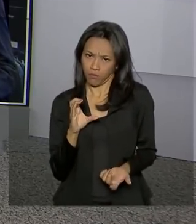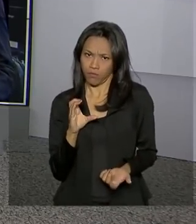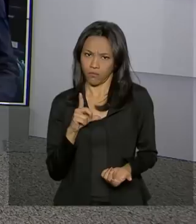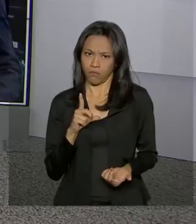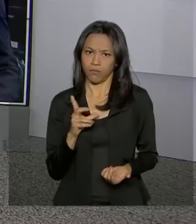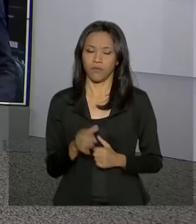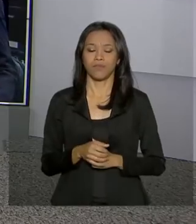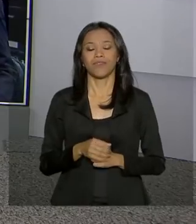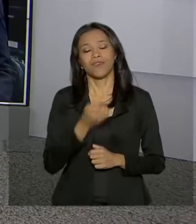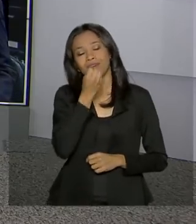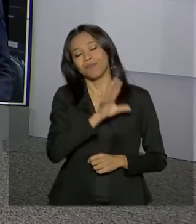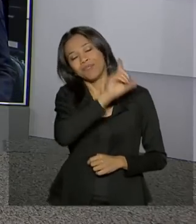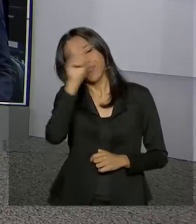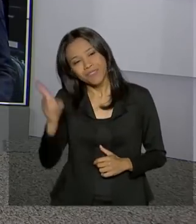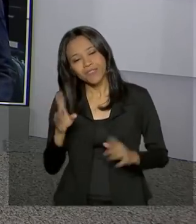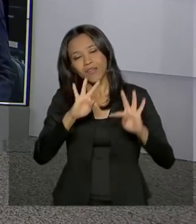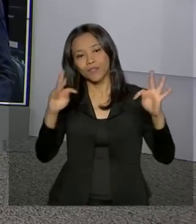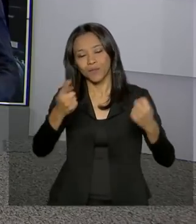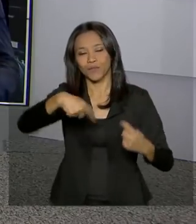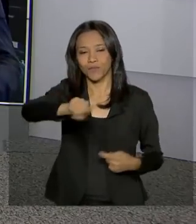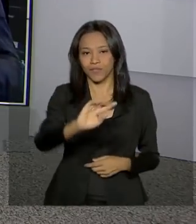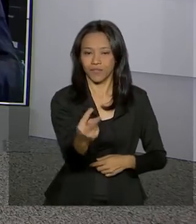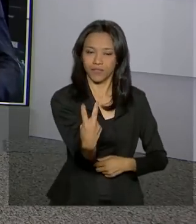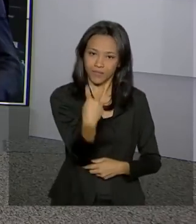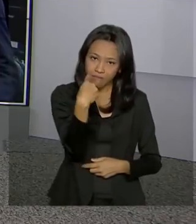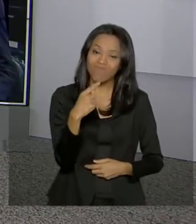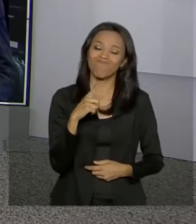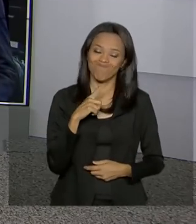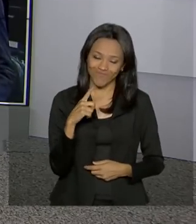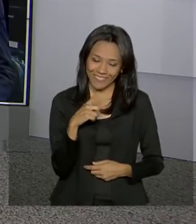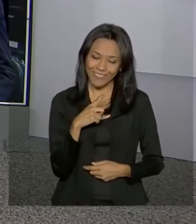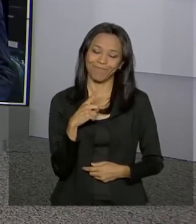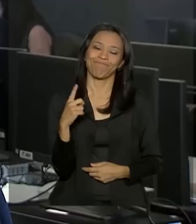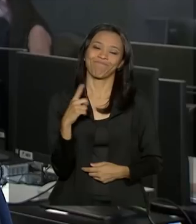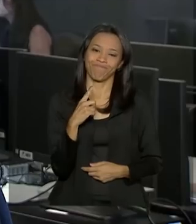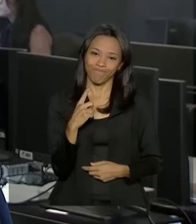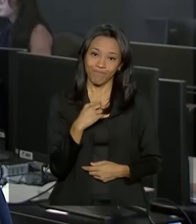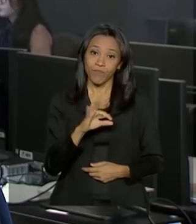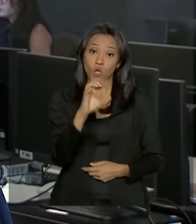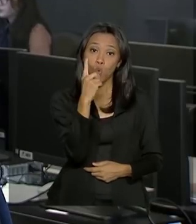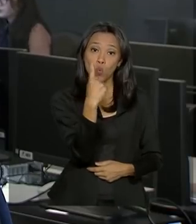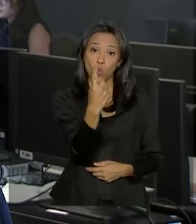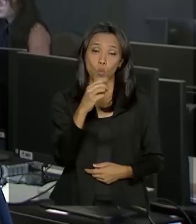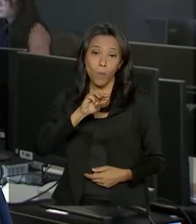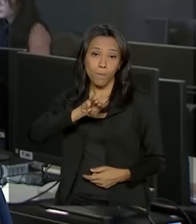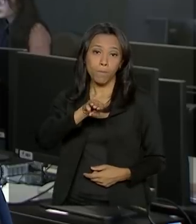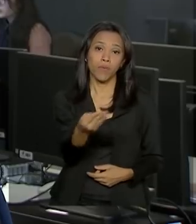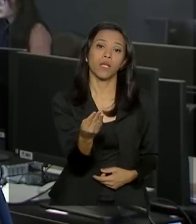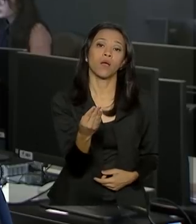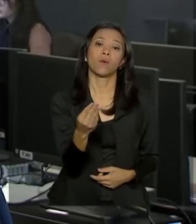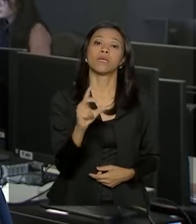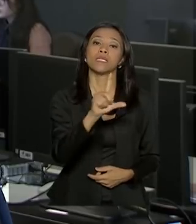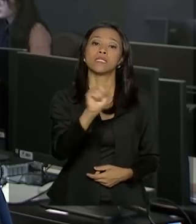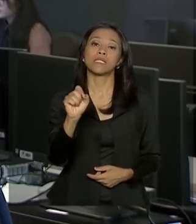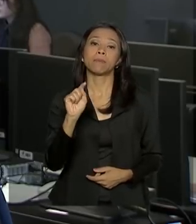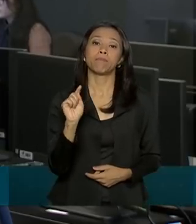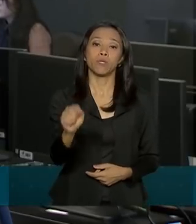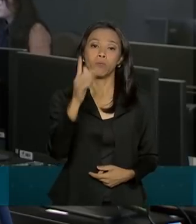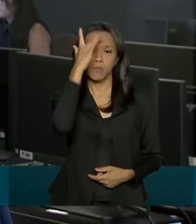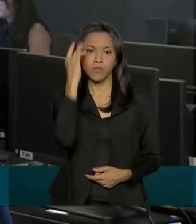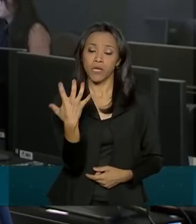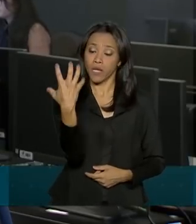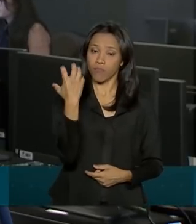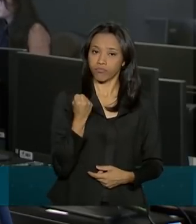Bom dia, Carla. Bom dia a você que acompanha o Brasil em Dia. Tem sim, viu? Cerca de 1 milhão e 100 mil pessoas que recebem o